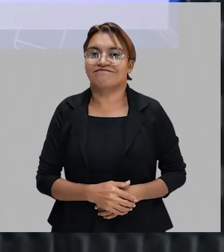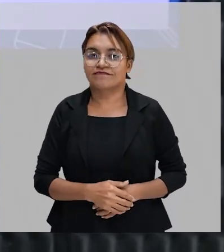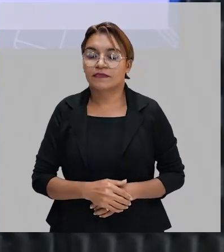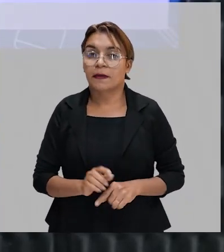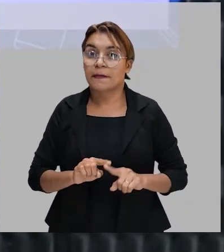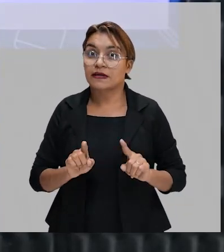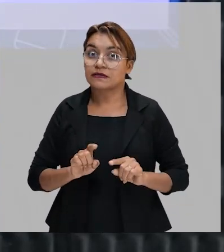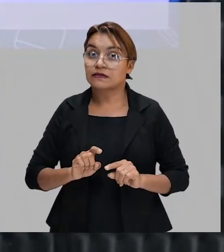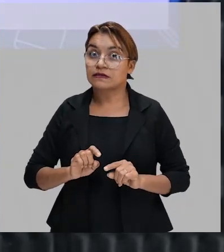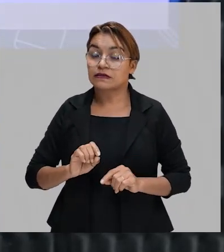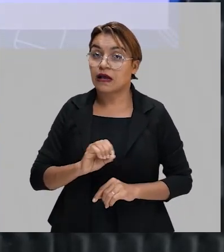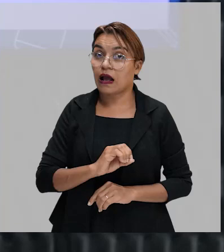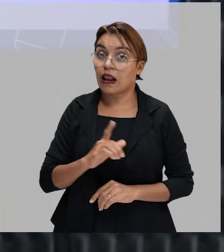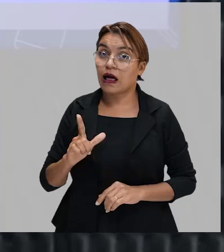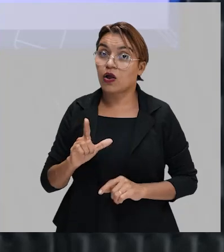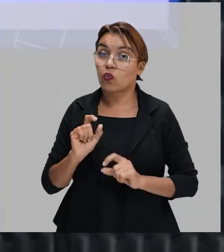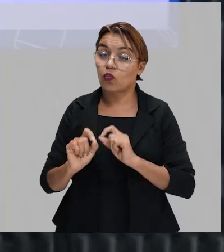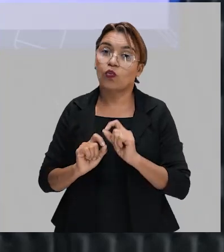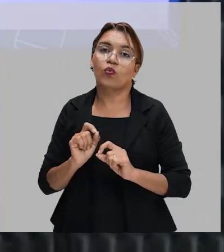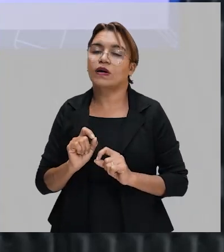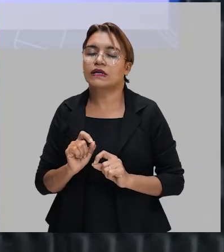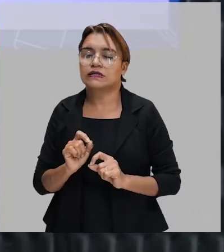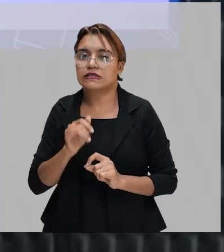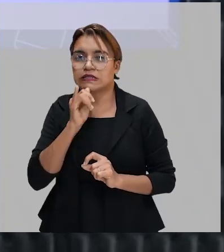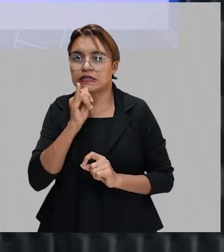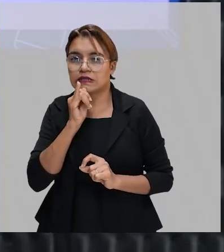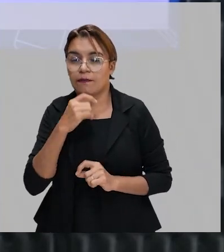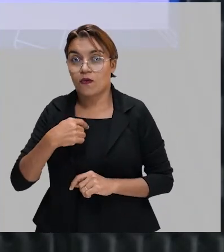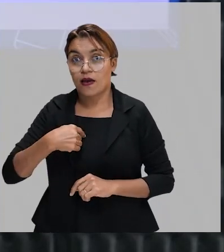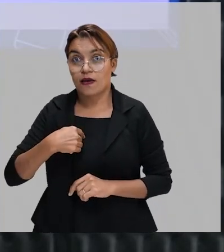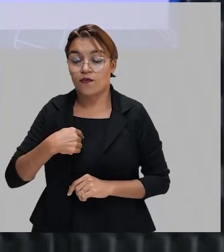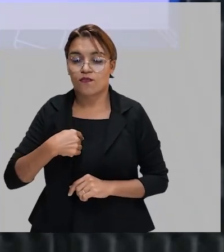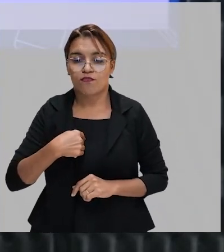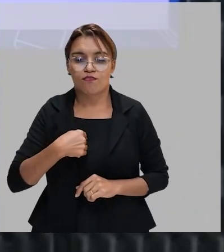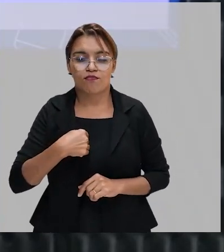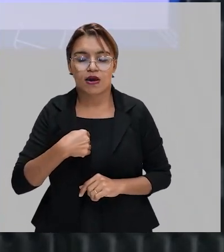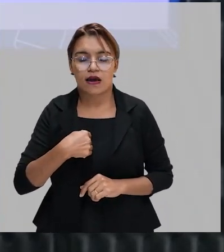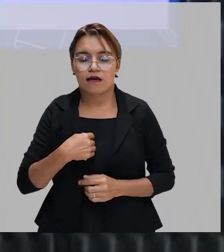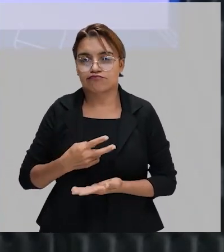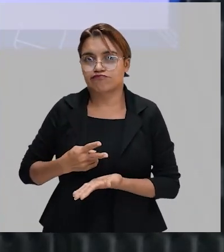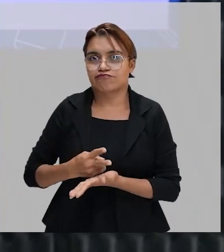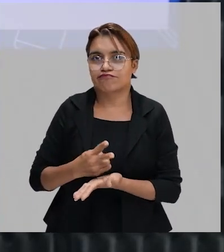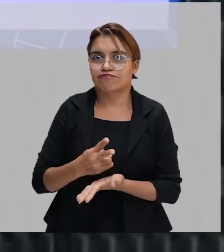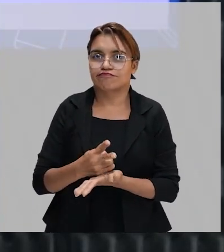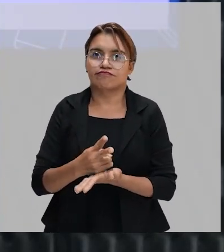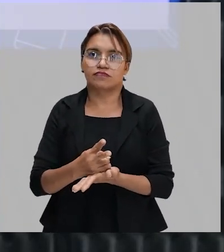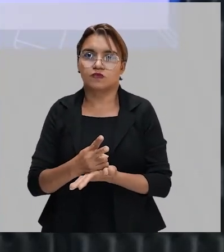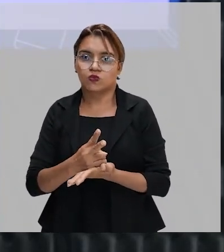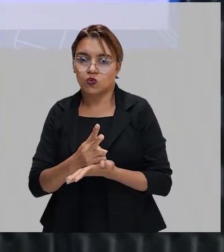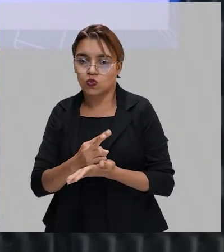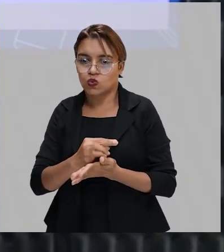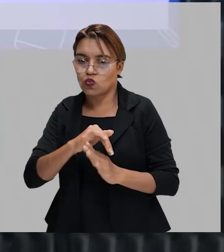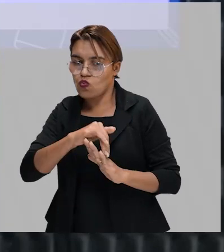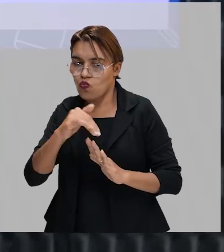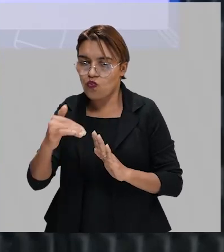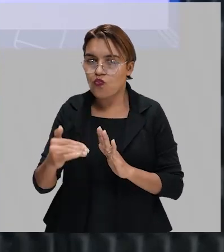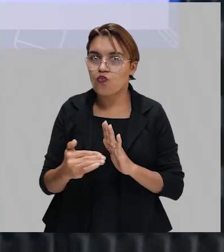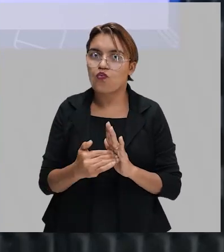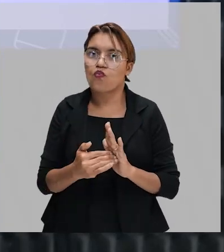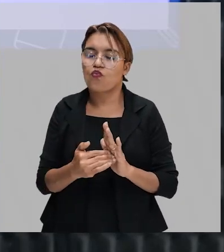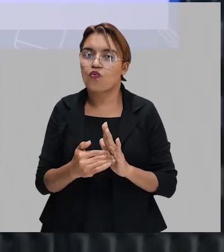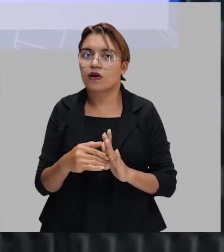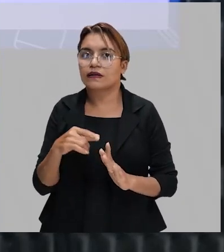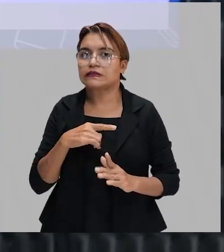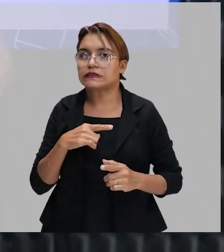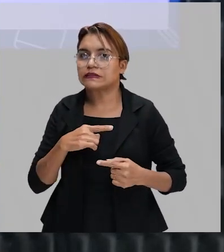claro que isso não pode ser extremo. Porque quando eu me considerar conservadora por totalidade, aí eu vou